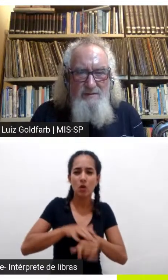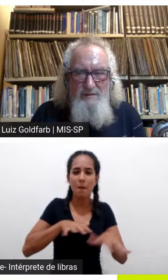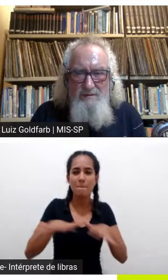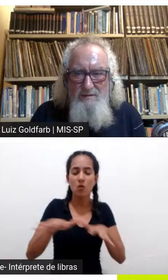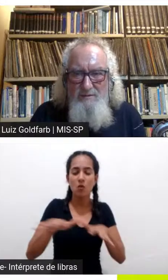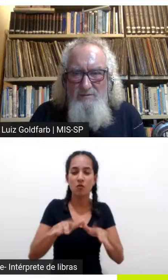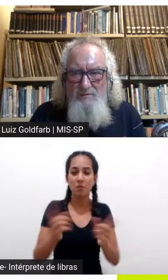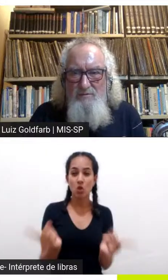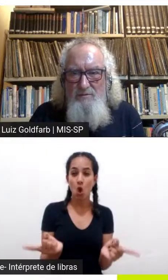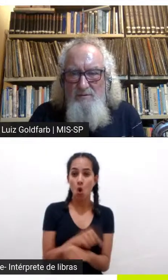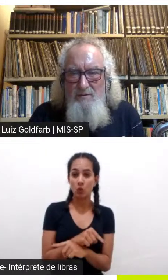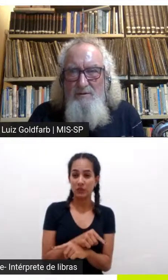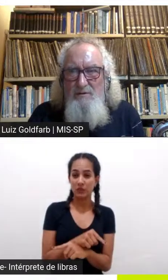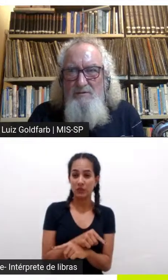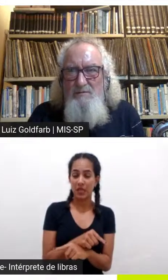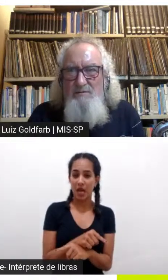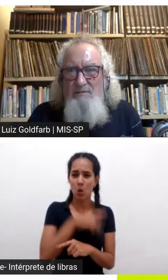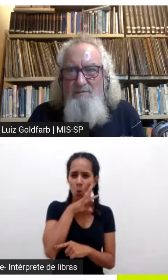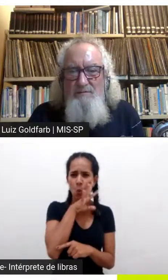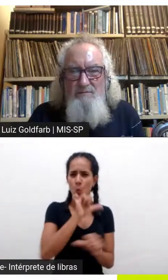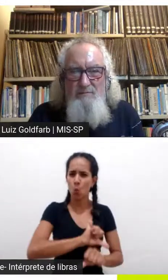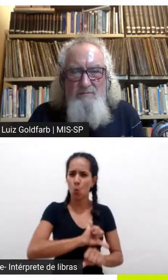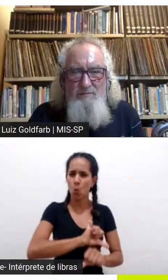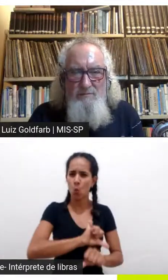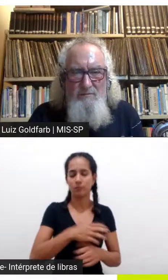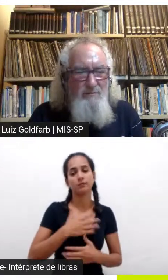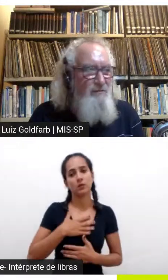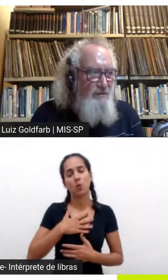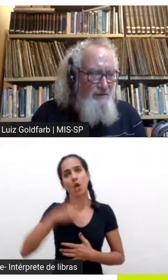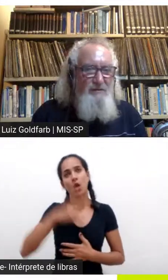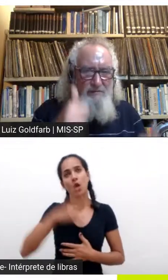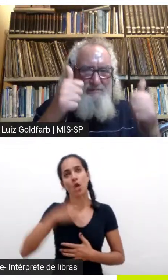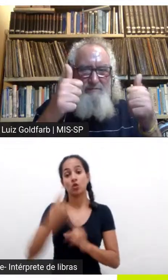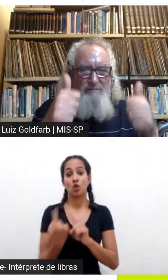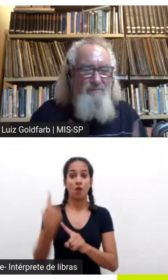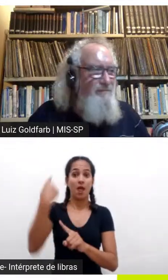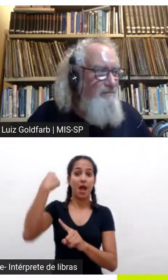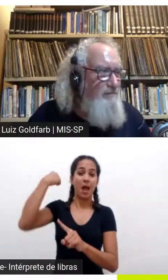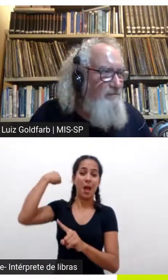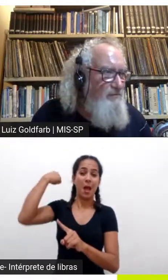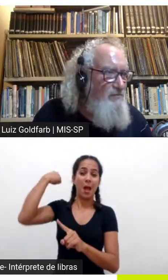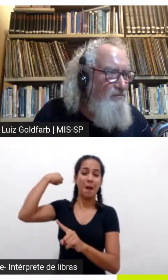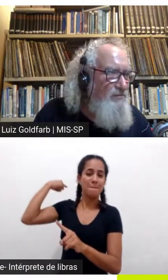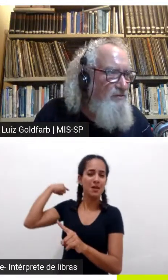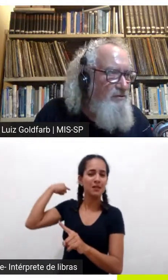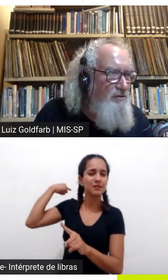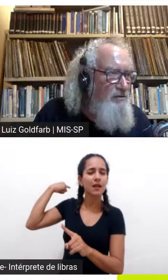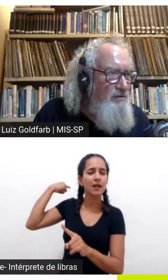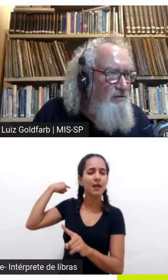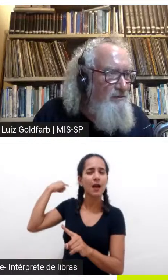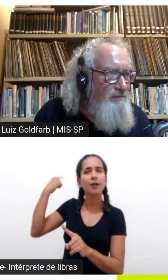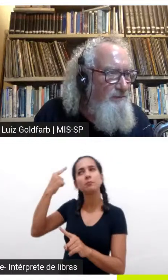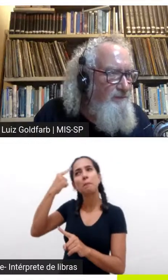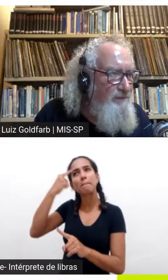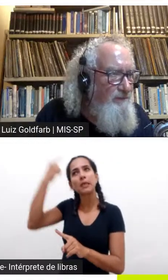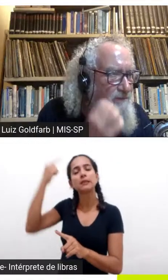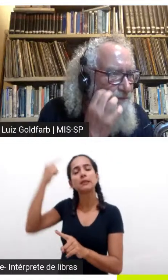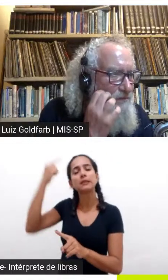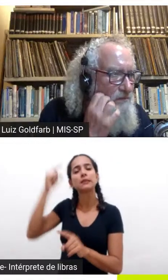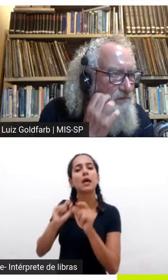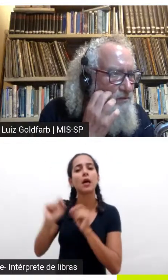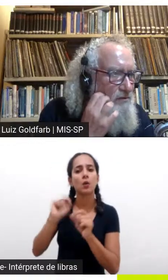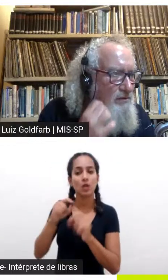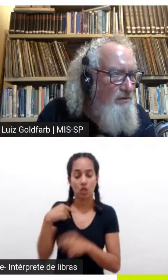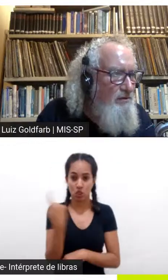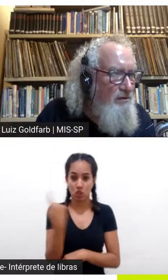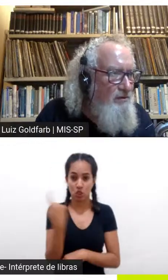como boa historiadora eu vou olhar um pouco pra trás assim eu acho que se a gente pegar a época